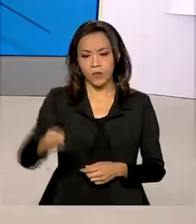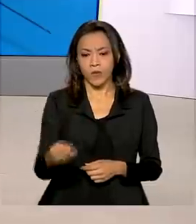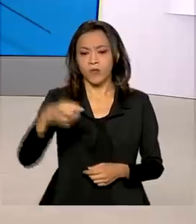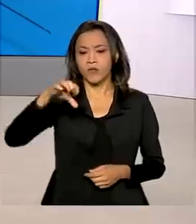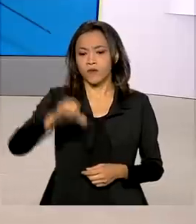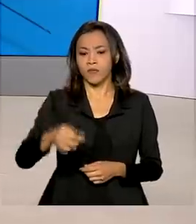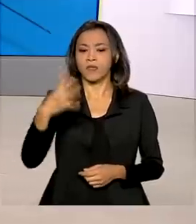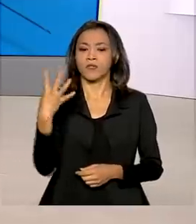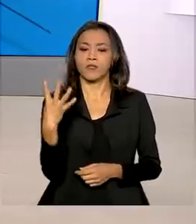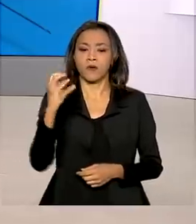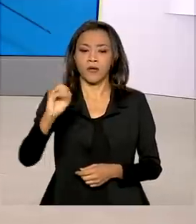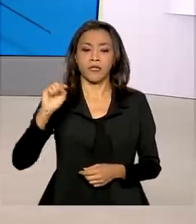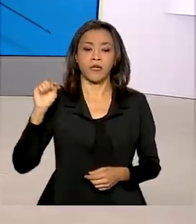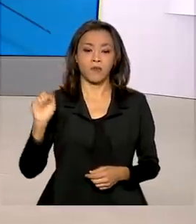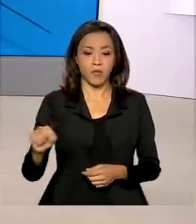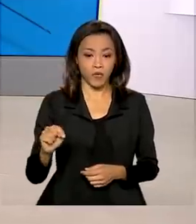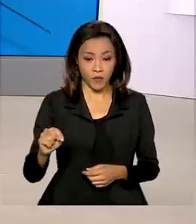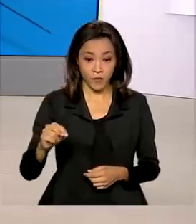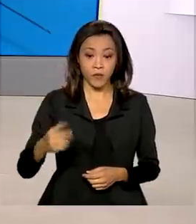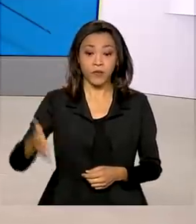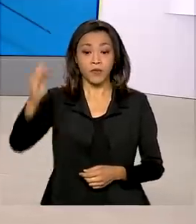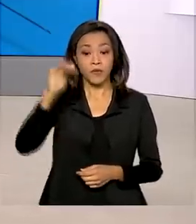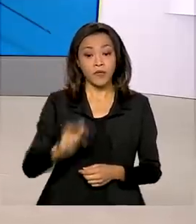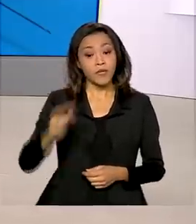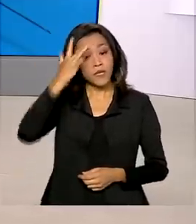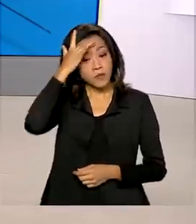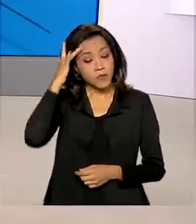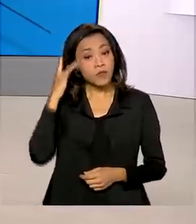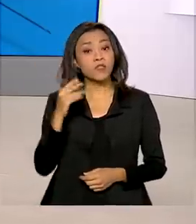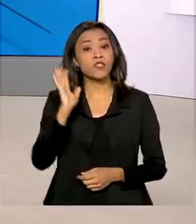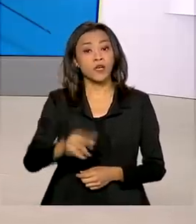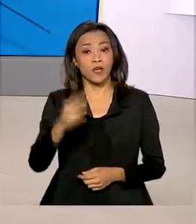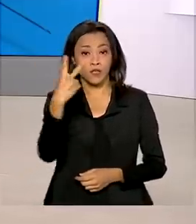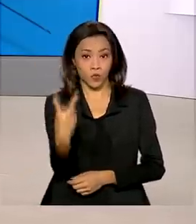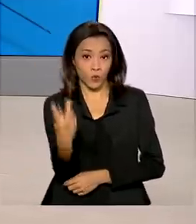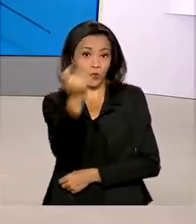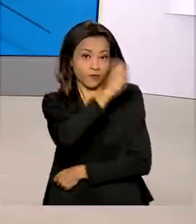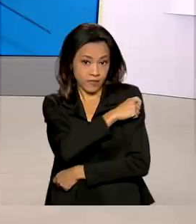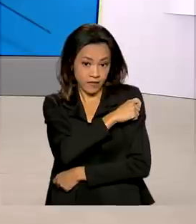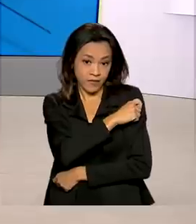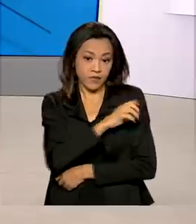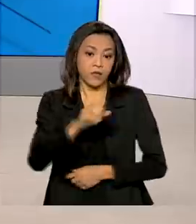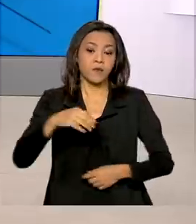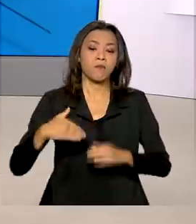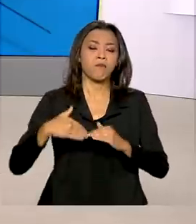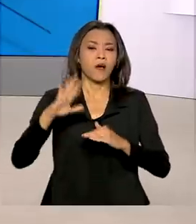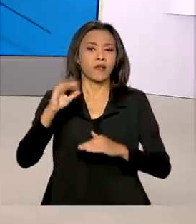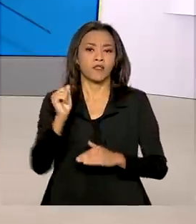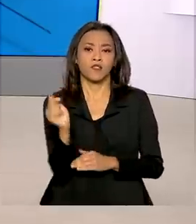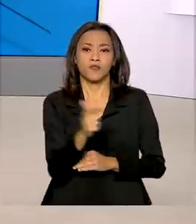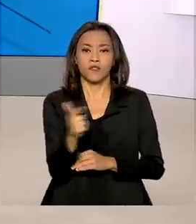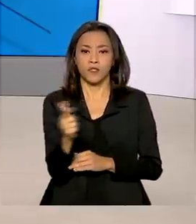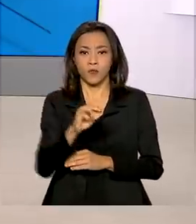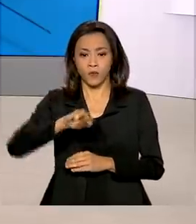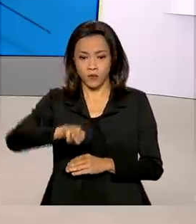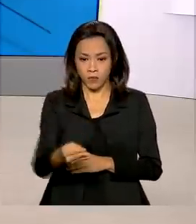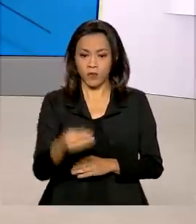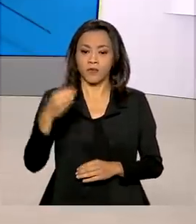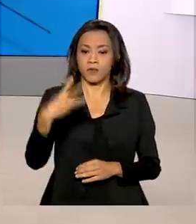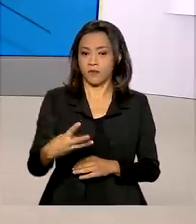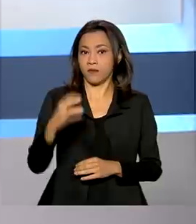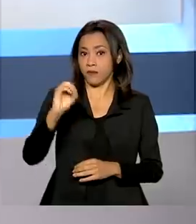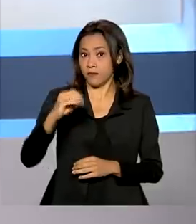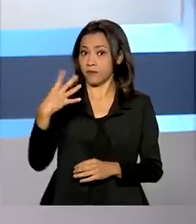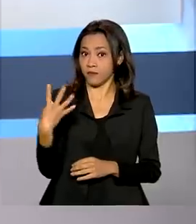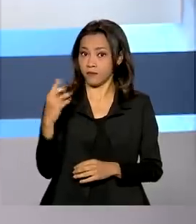940 mil. E as pessoas que tomaram as duas doses da vacina passam de 22 milhões 304